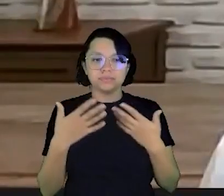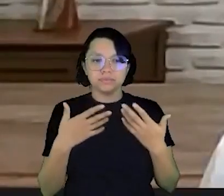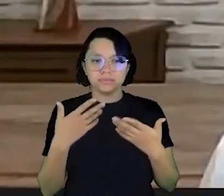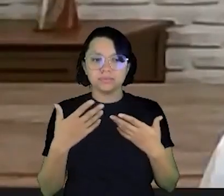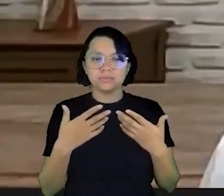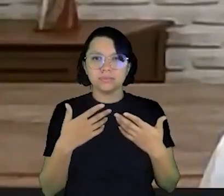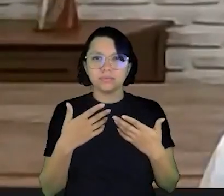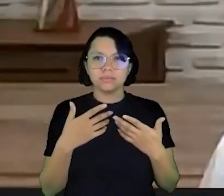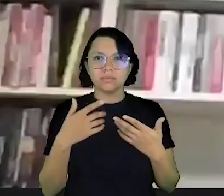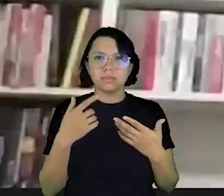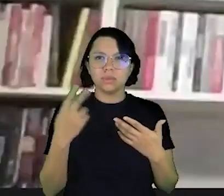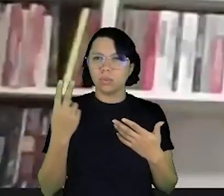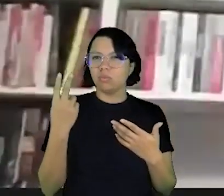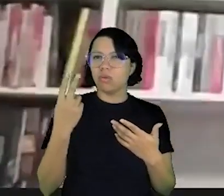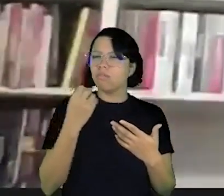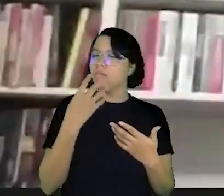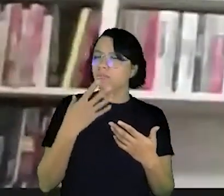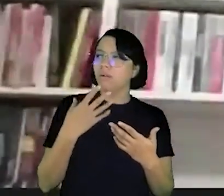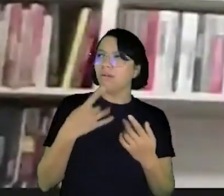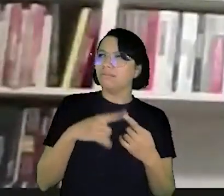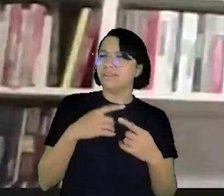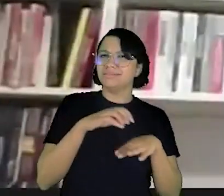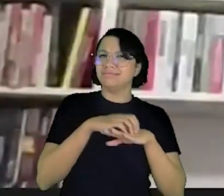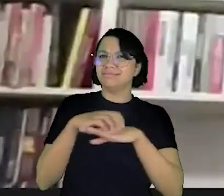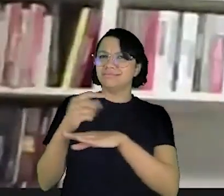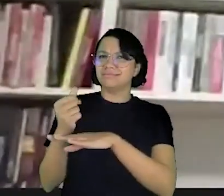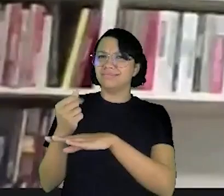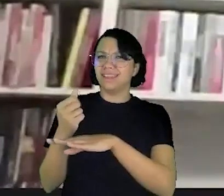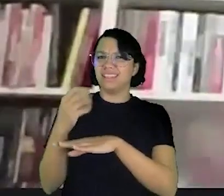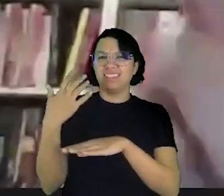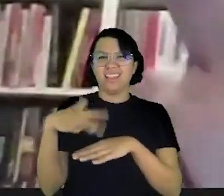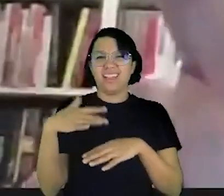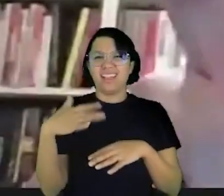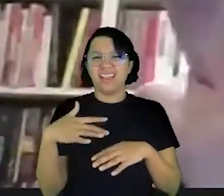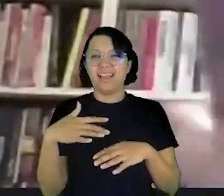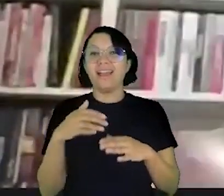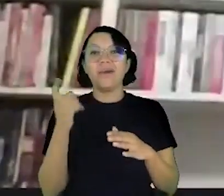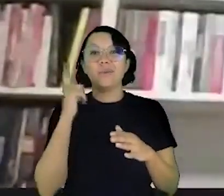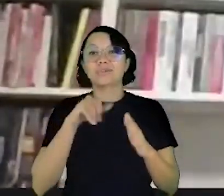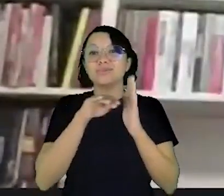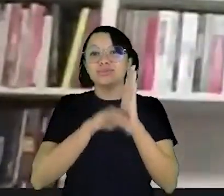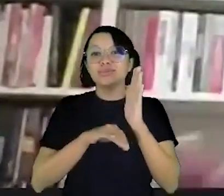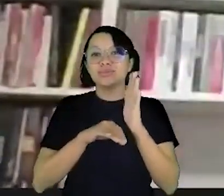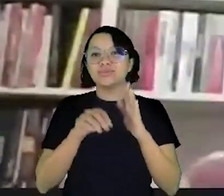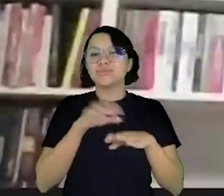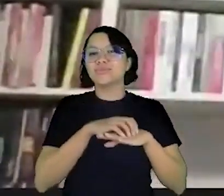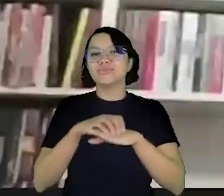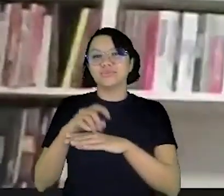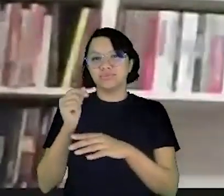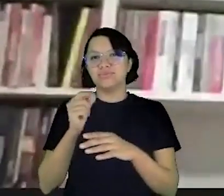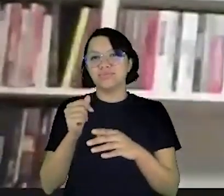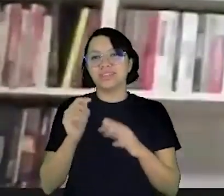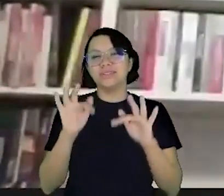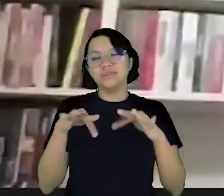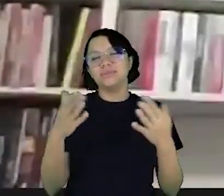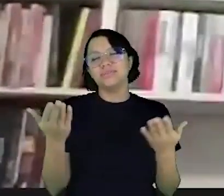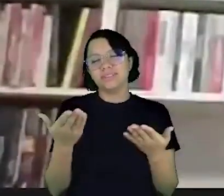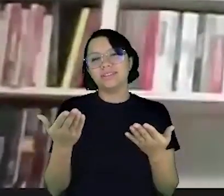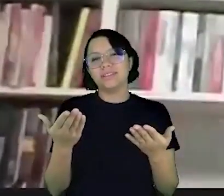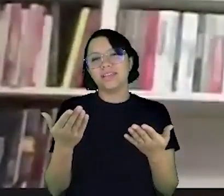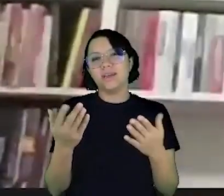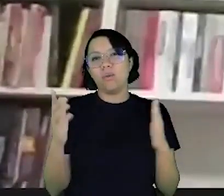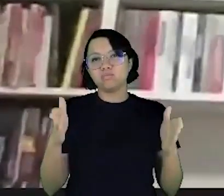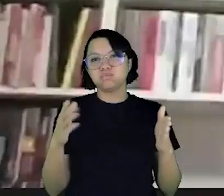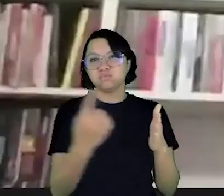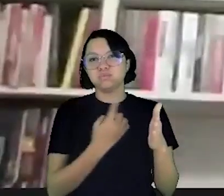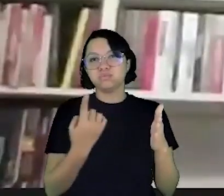preços estavam bons mas o frete está caro ainda deram desconto no frete e no